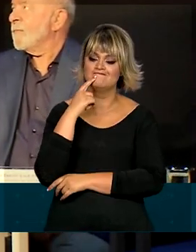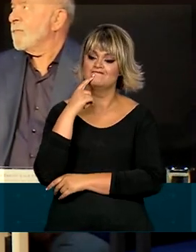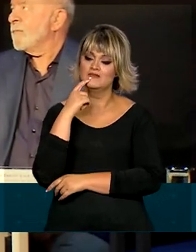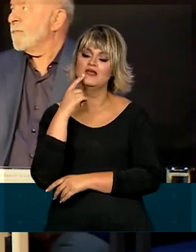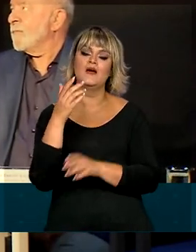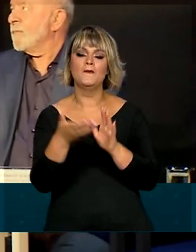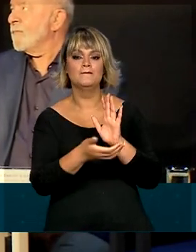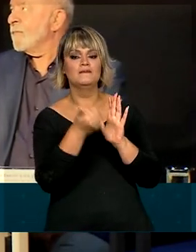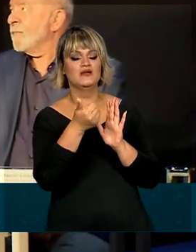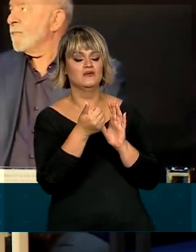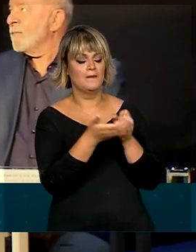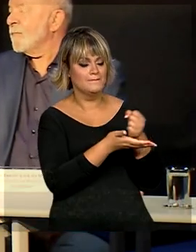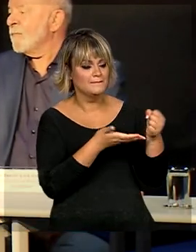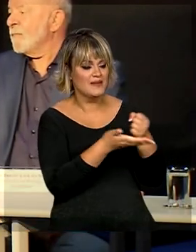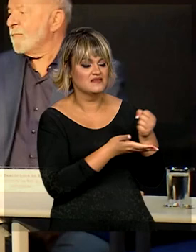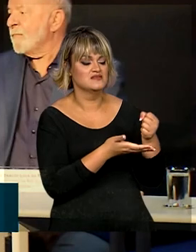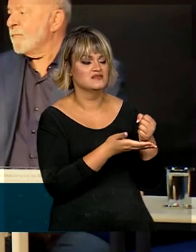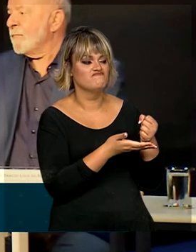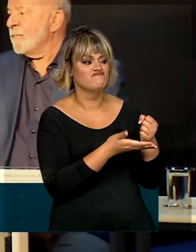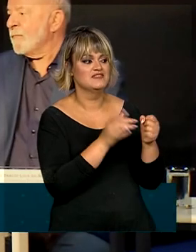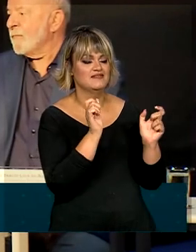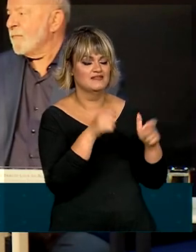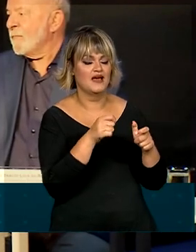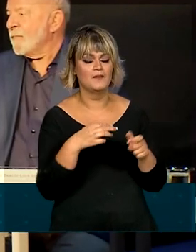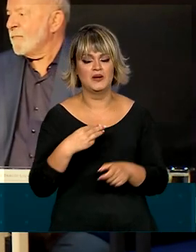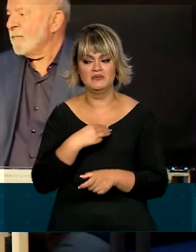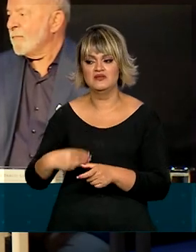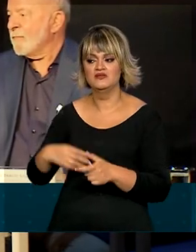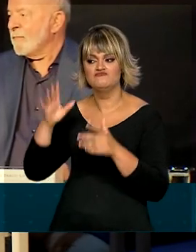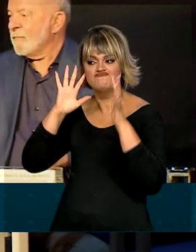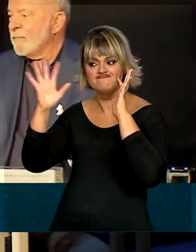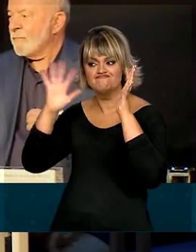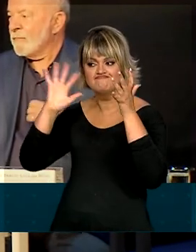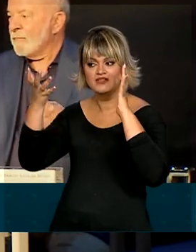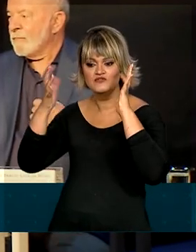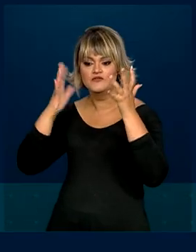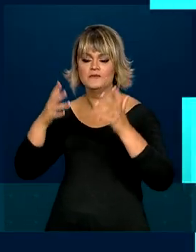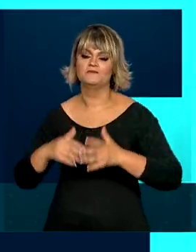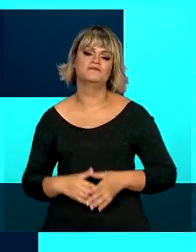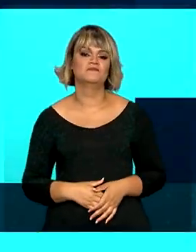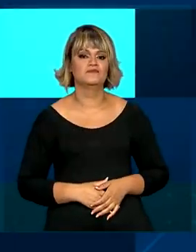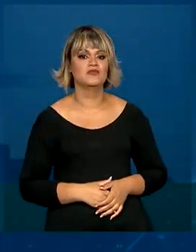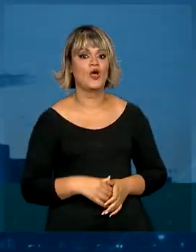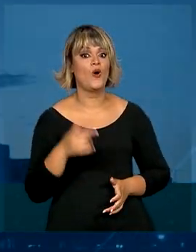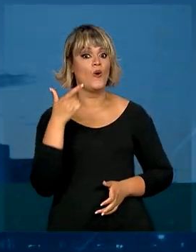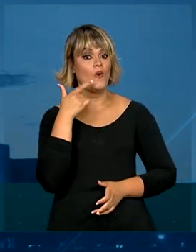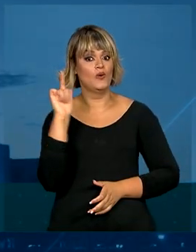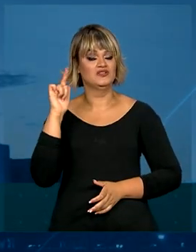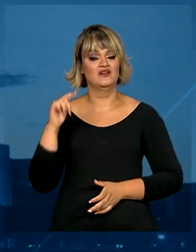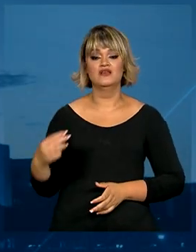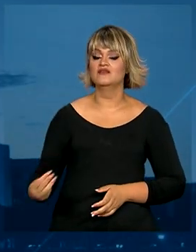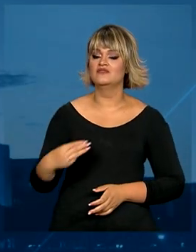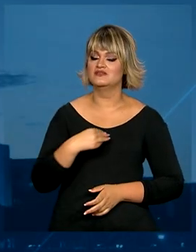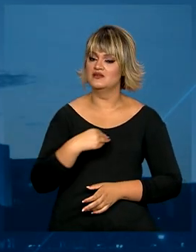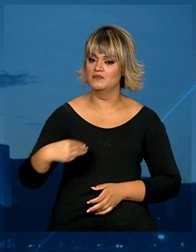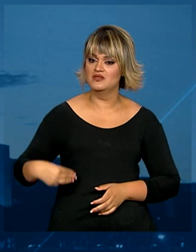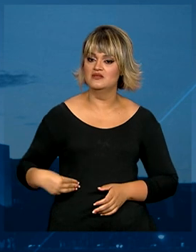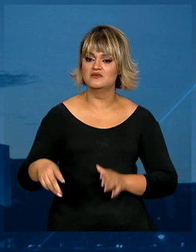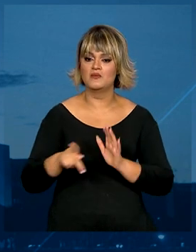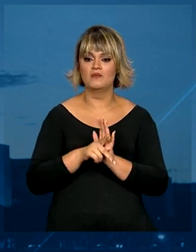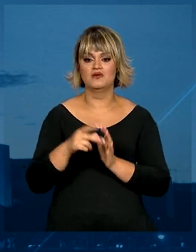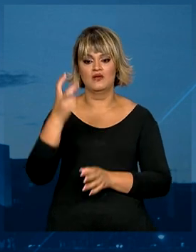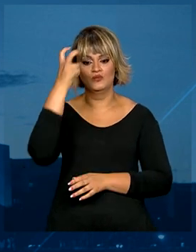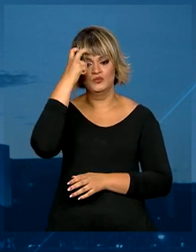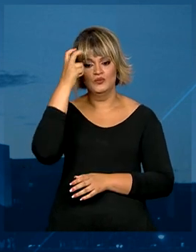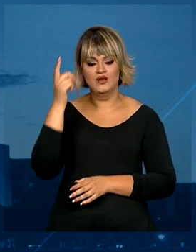é o melhor ponto de partida que o ministro poderá ter para iniciar sua gestão. Outro nome anunciado nesta terça-feira